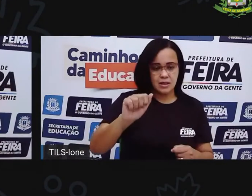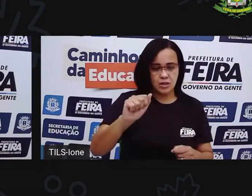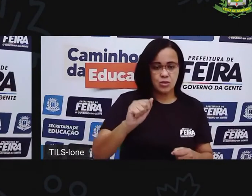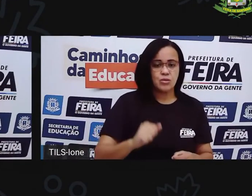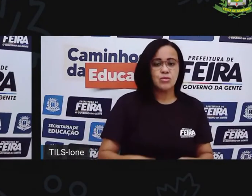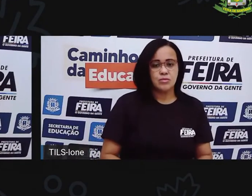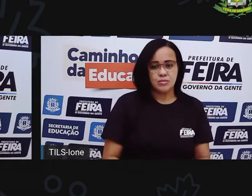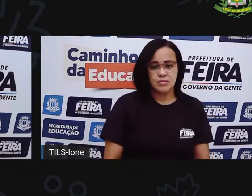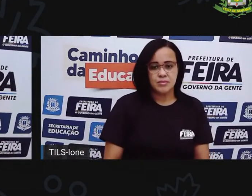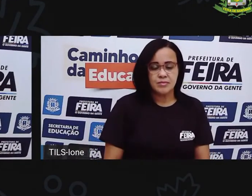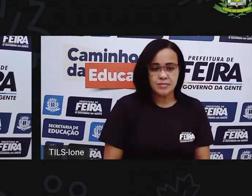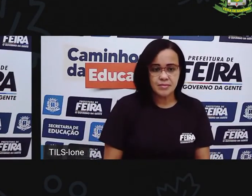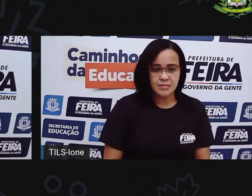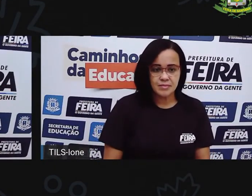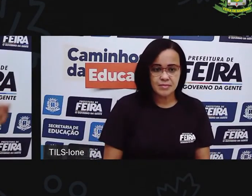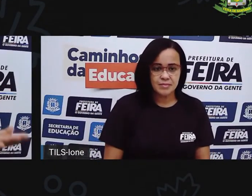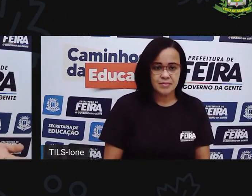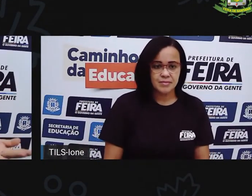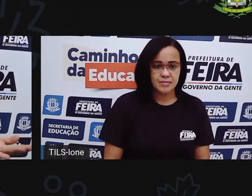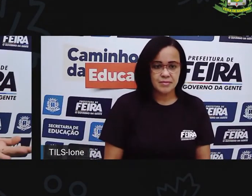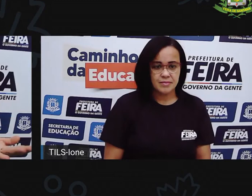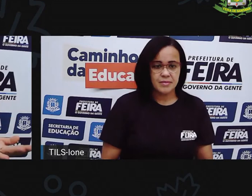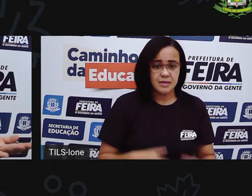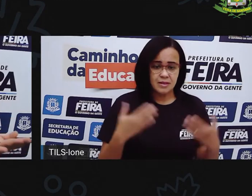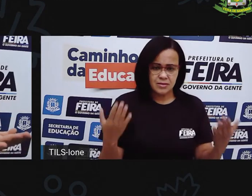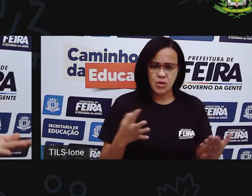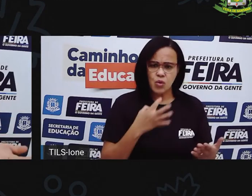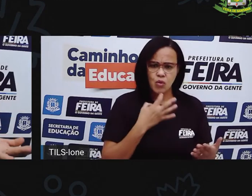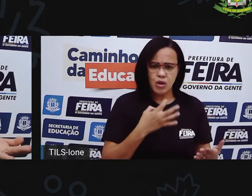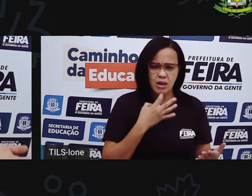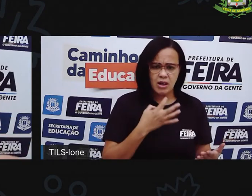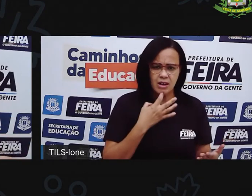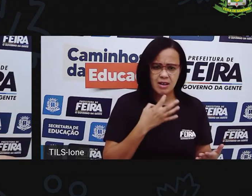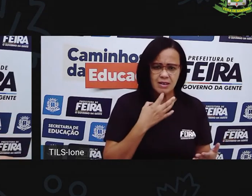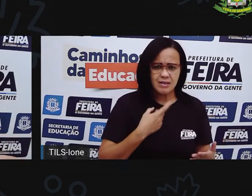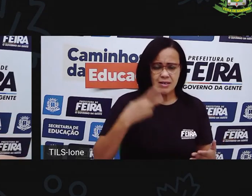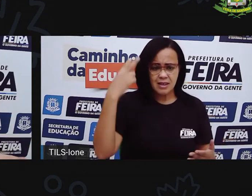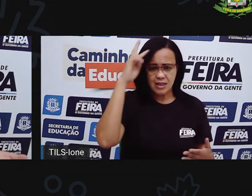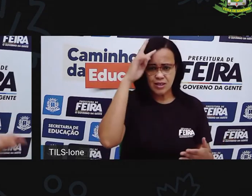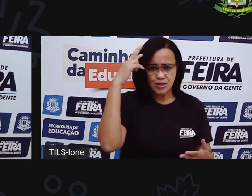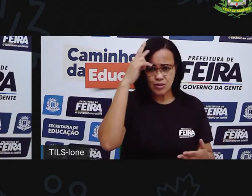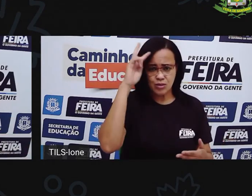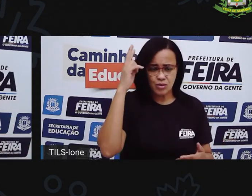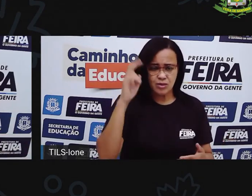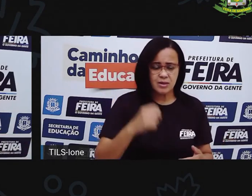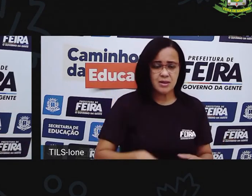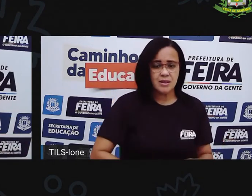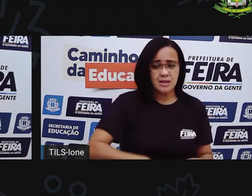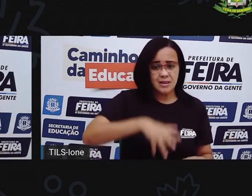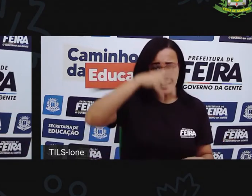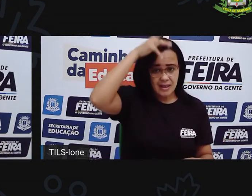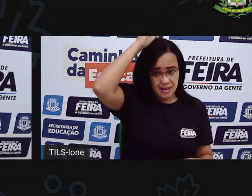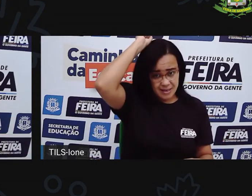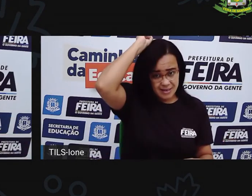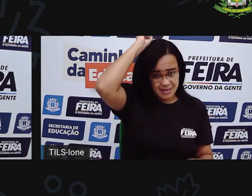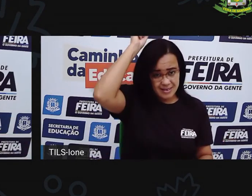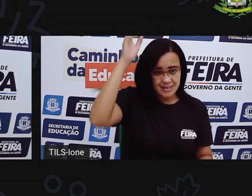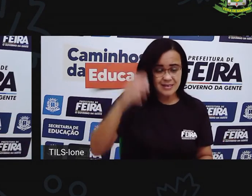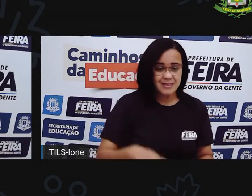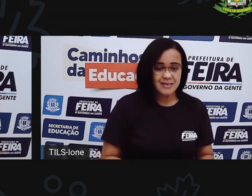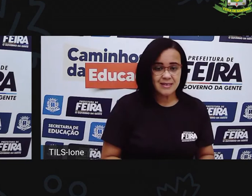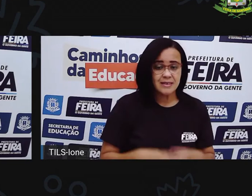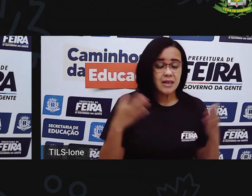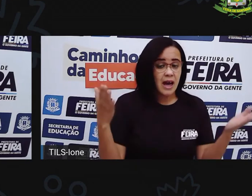galinha ruiva. Vocês conhecem a galinha ruiva? A história da galinha ruiva? Nunca ouviu falar? Então você vai